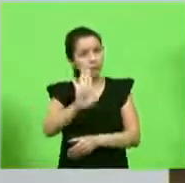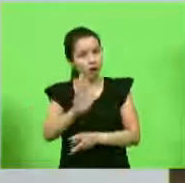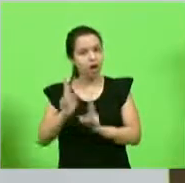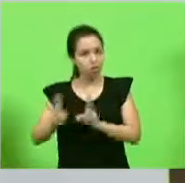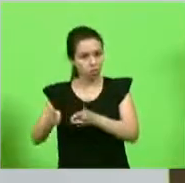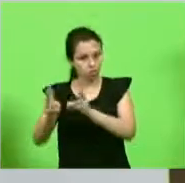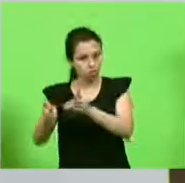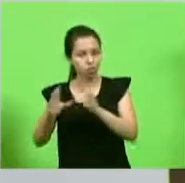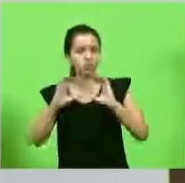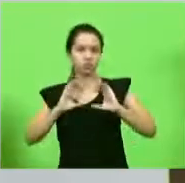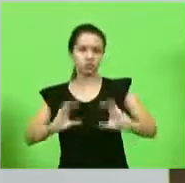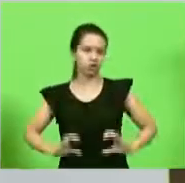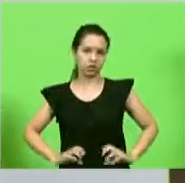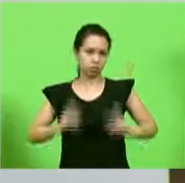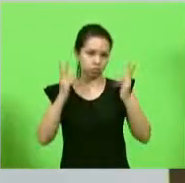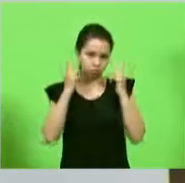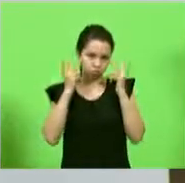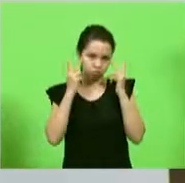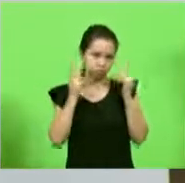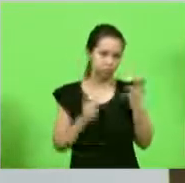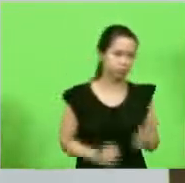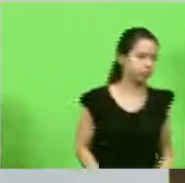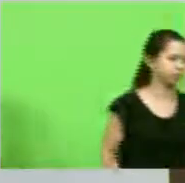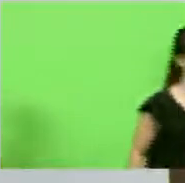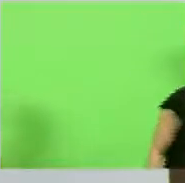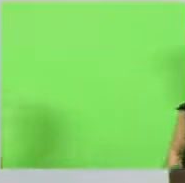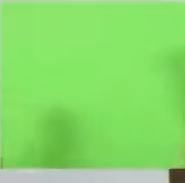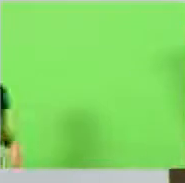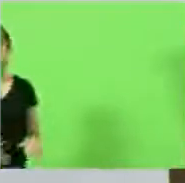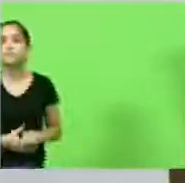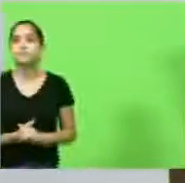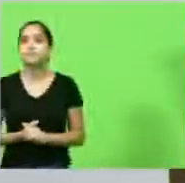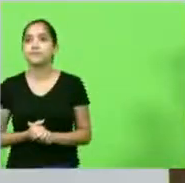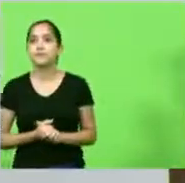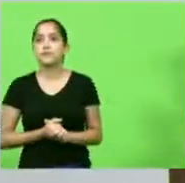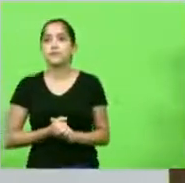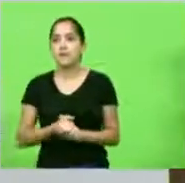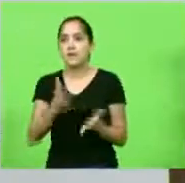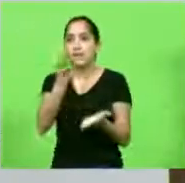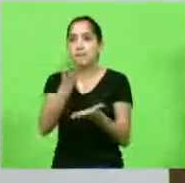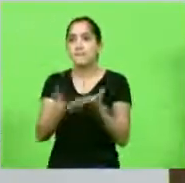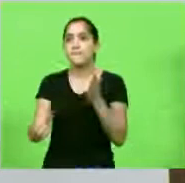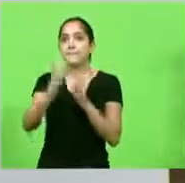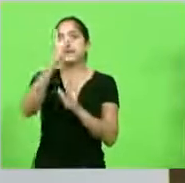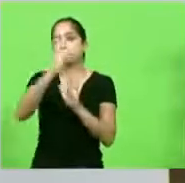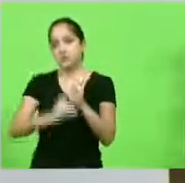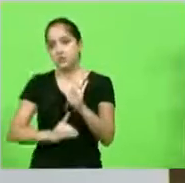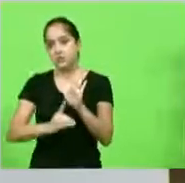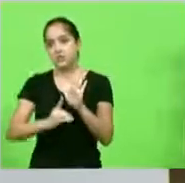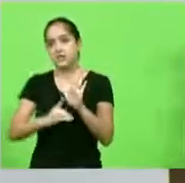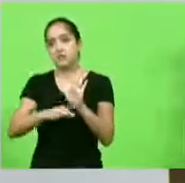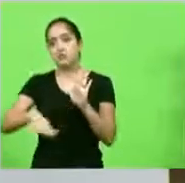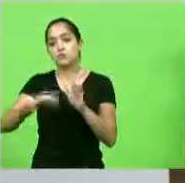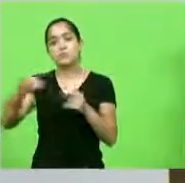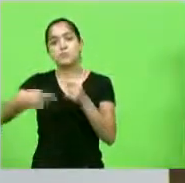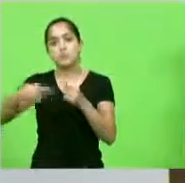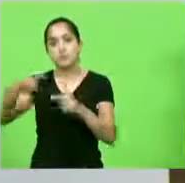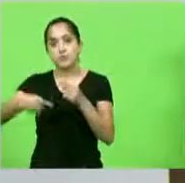sendo cidadãos comuns. A pena é a perda de direitos políticos.